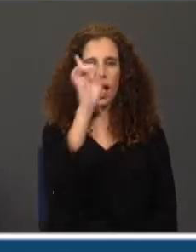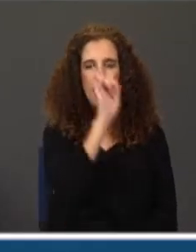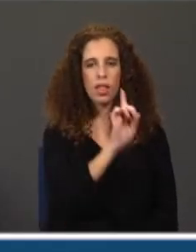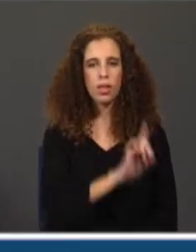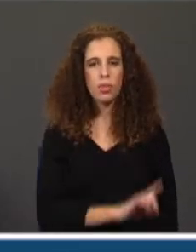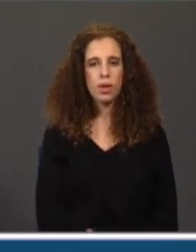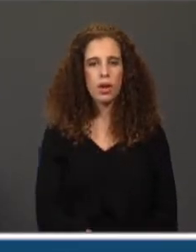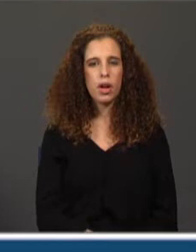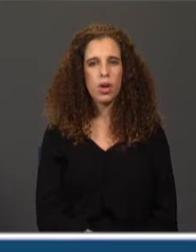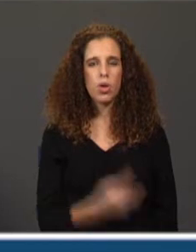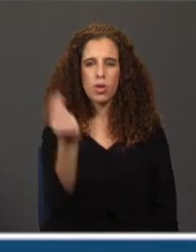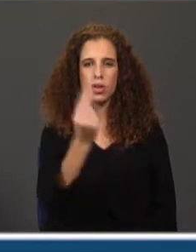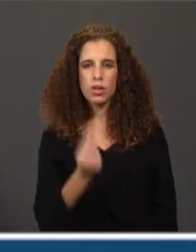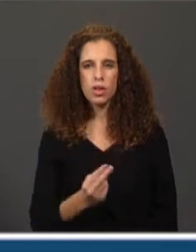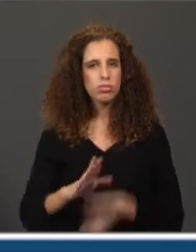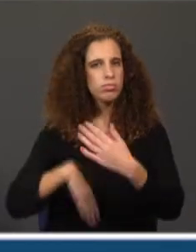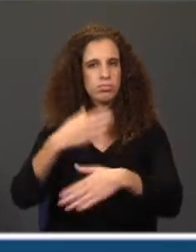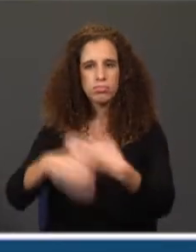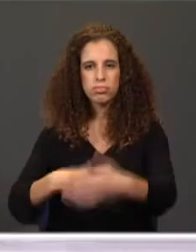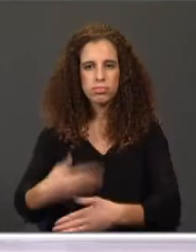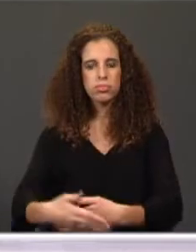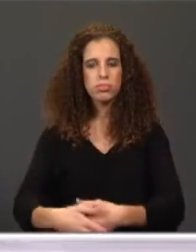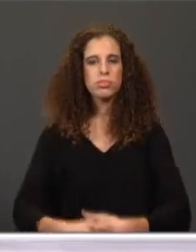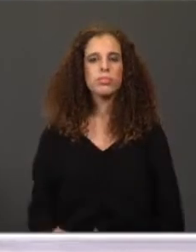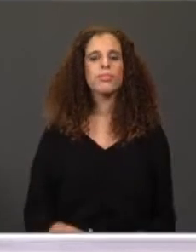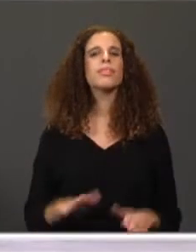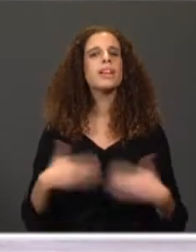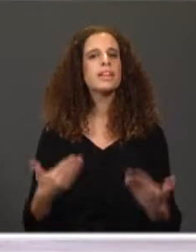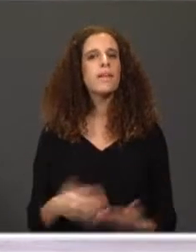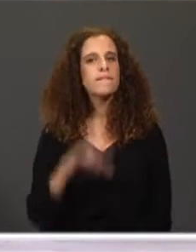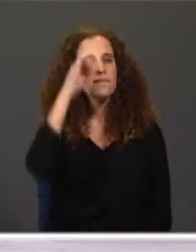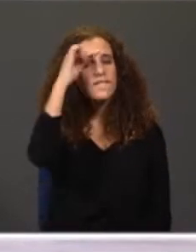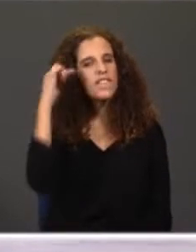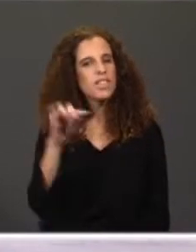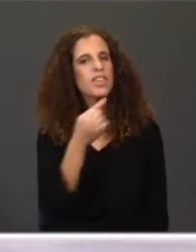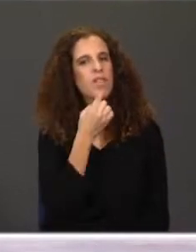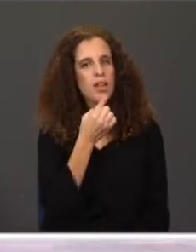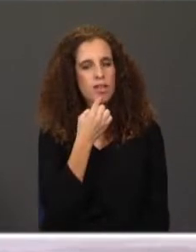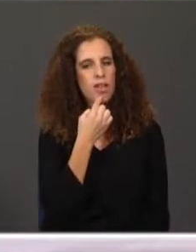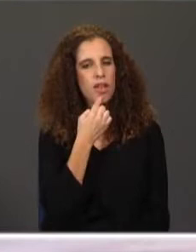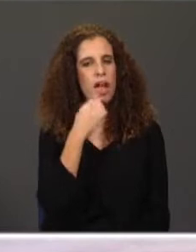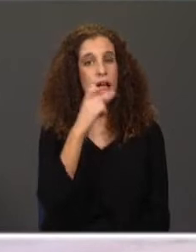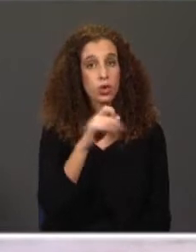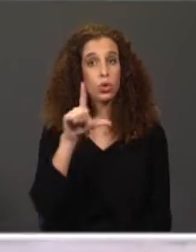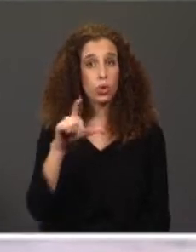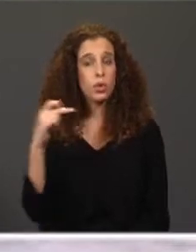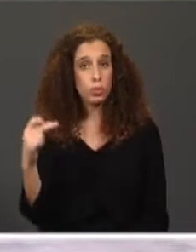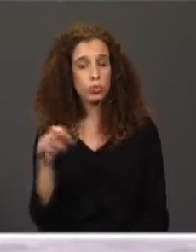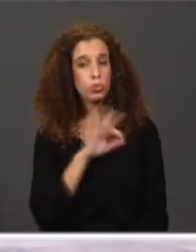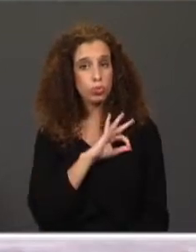Gontair Grasse, por aí fora. Então, tiveste dificuldade em compreender António Lobo Antunes?